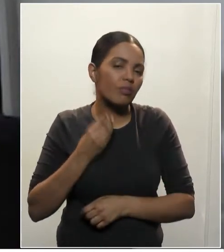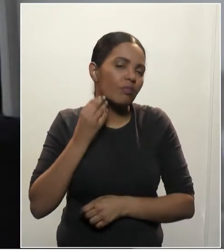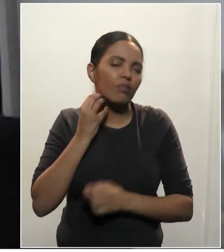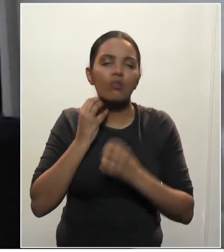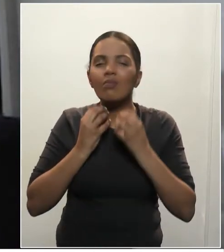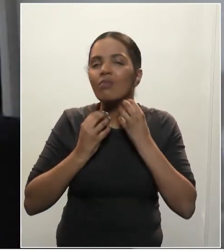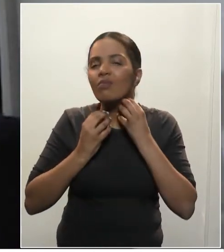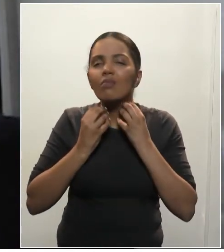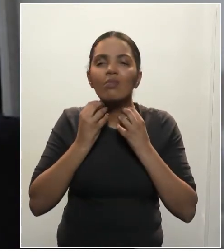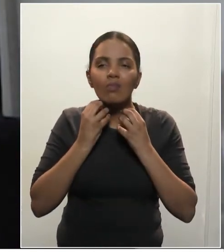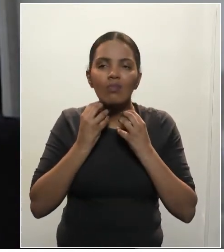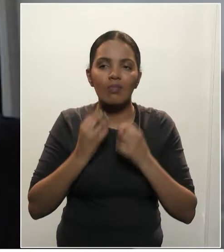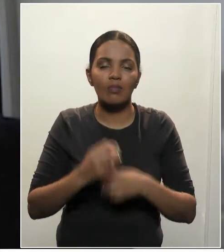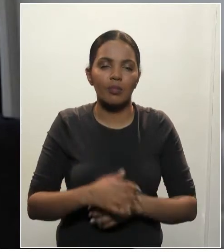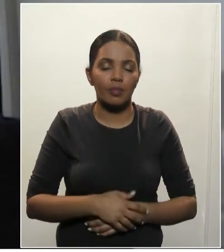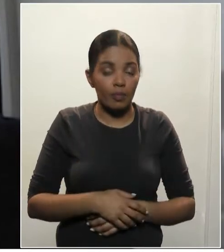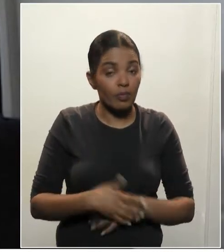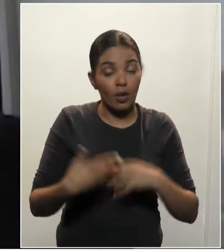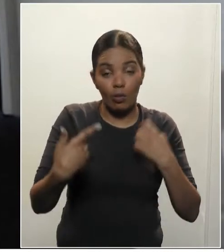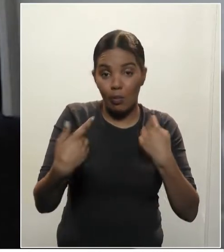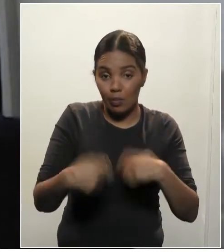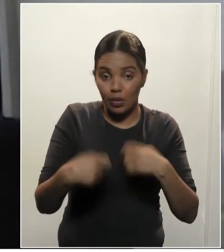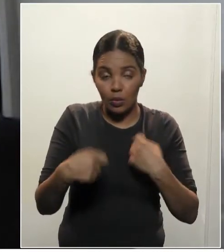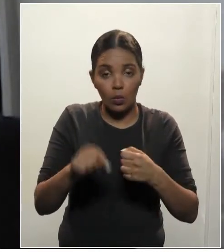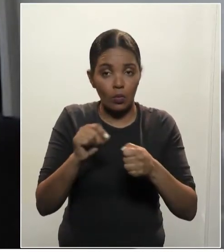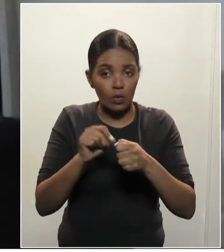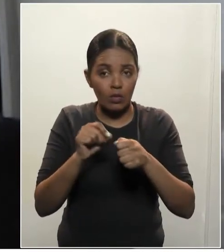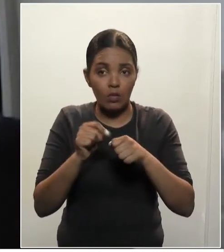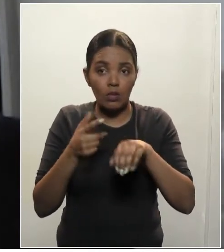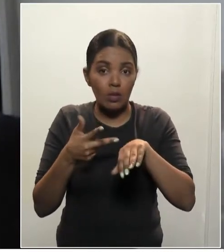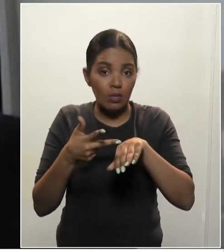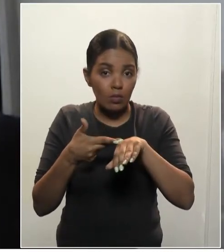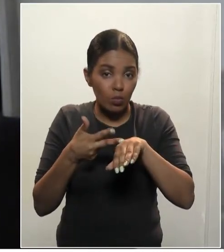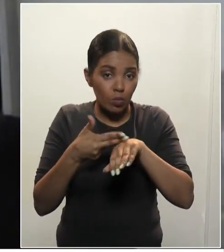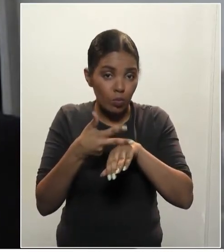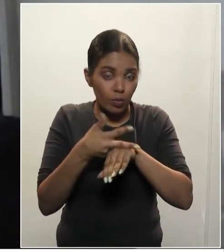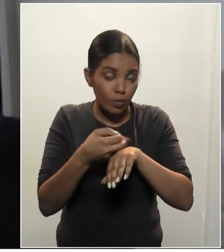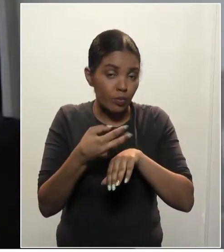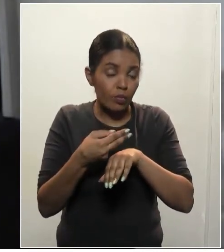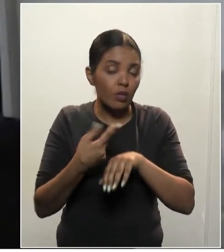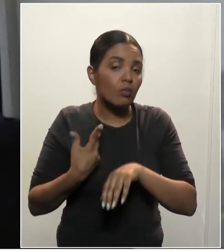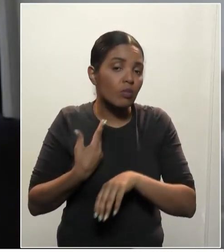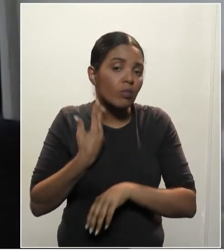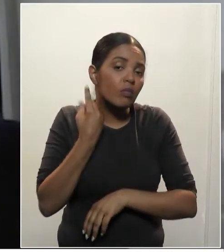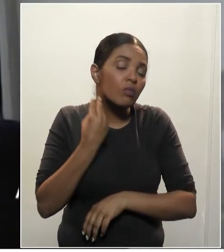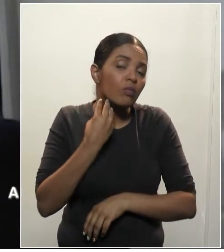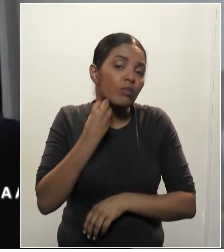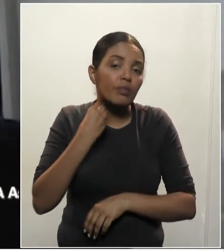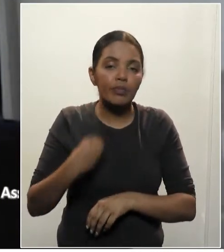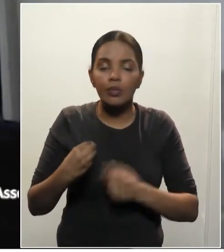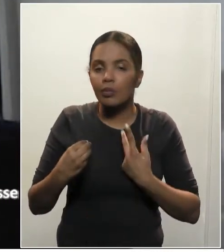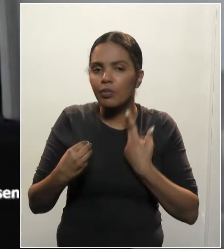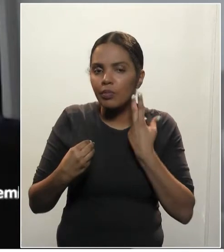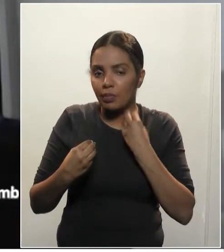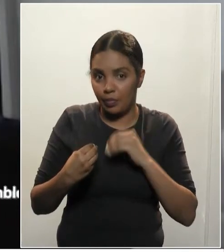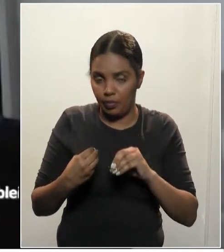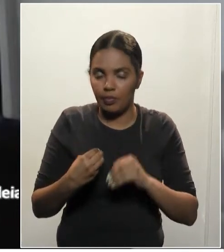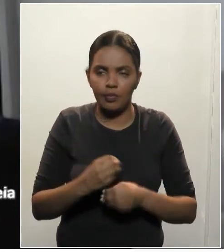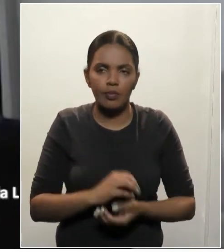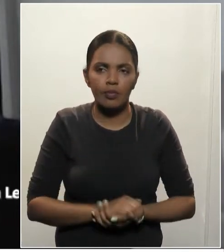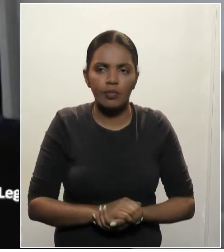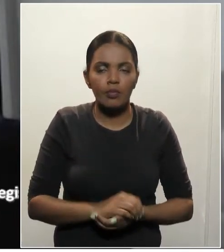Tive que ser submetido a uma cirurgia para a extração da tireoide. Gostaria de agradecer